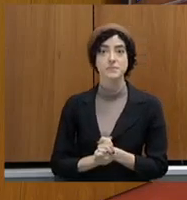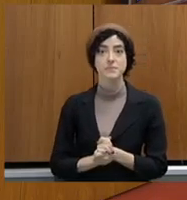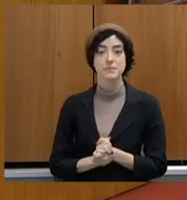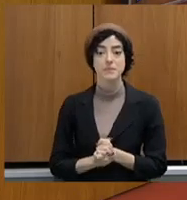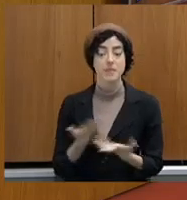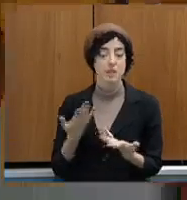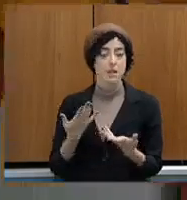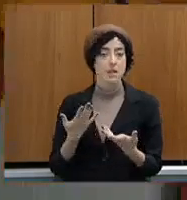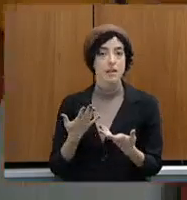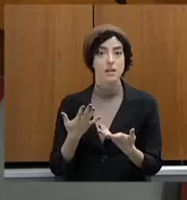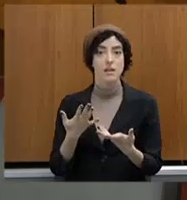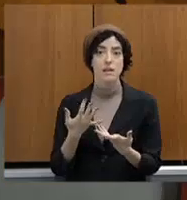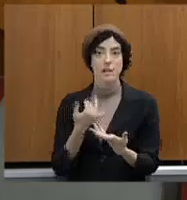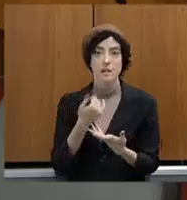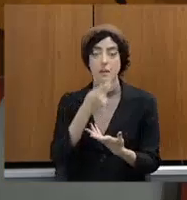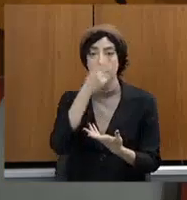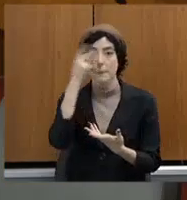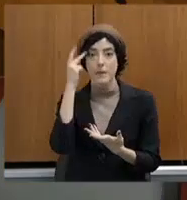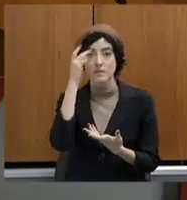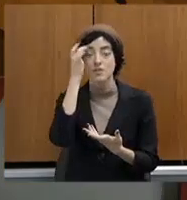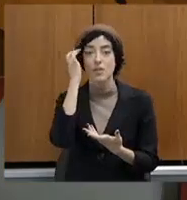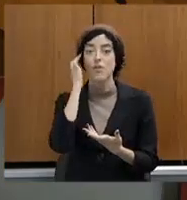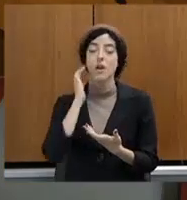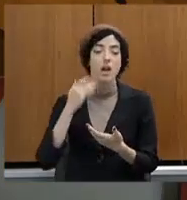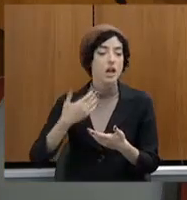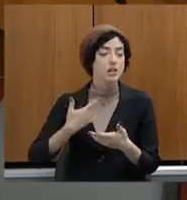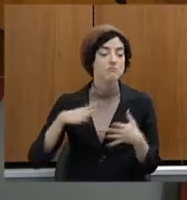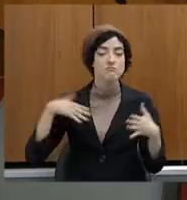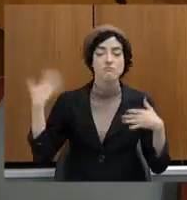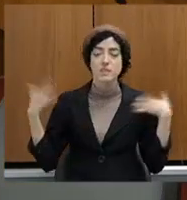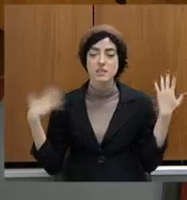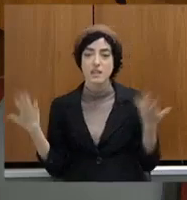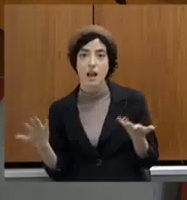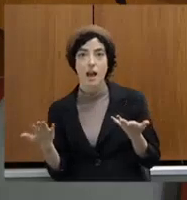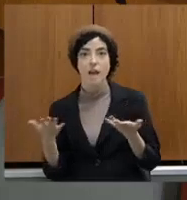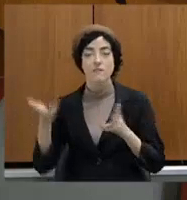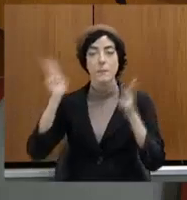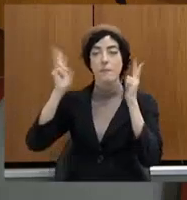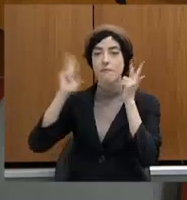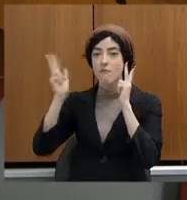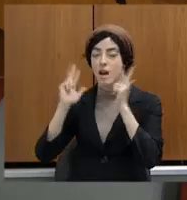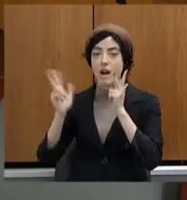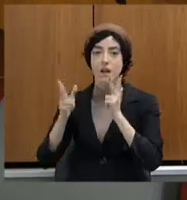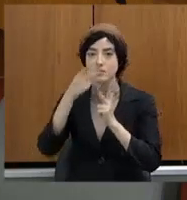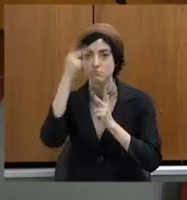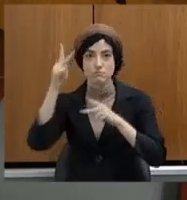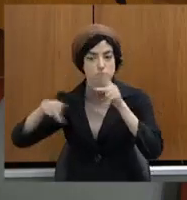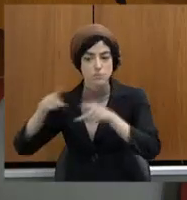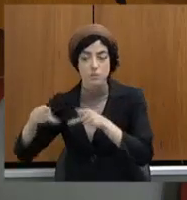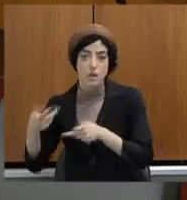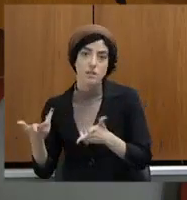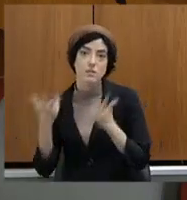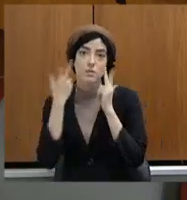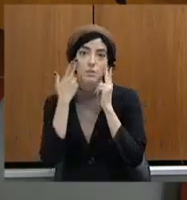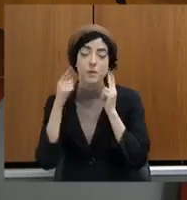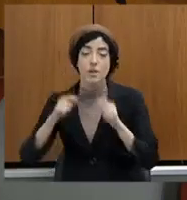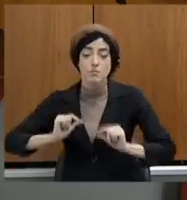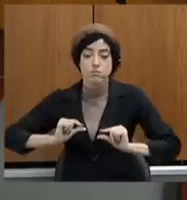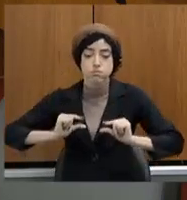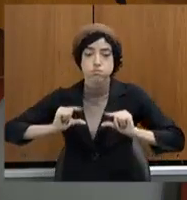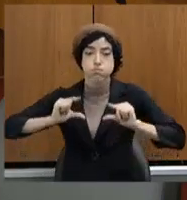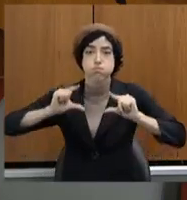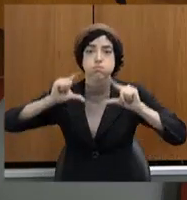vai para a festa. Aquilo avoluma o número de registro de defesa social